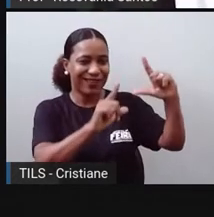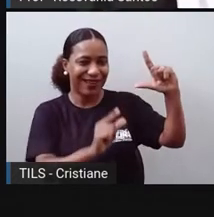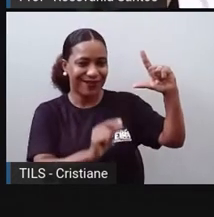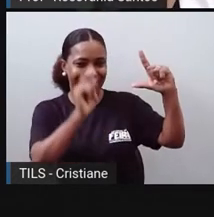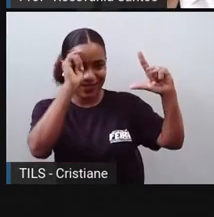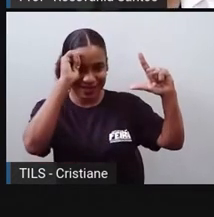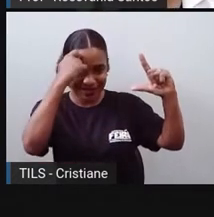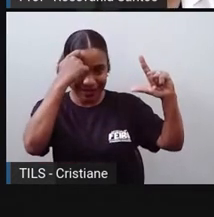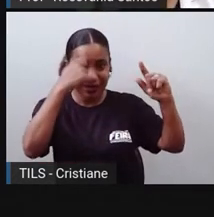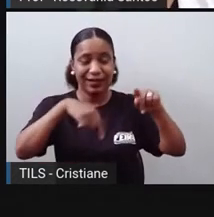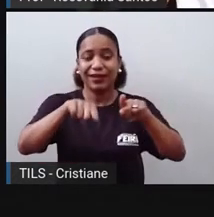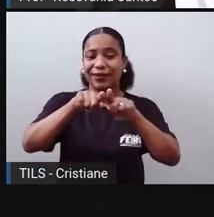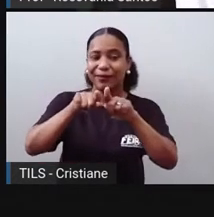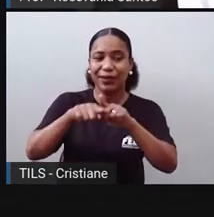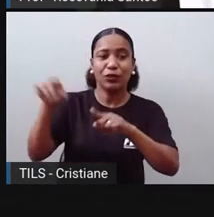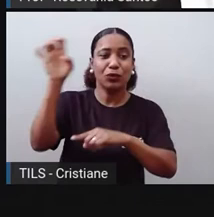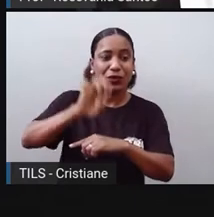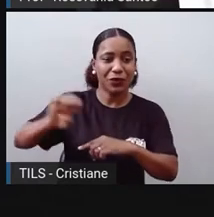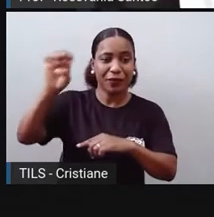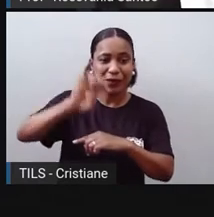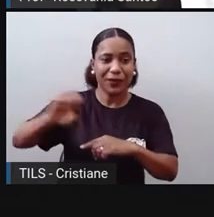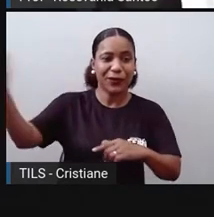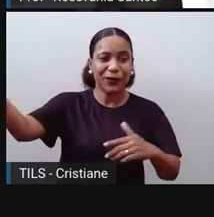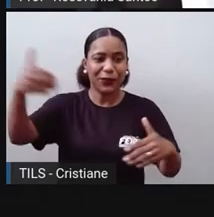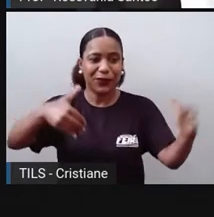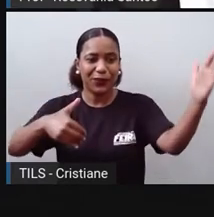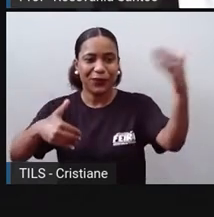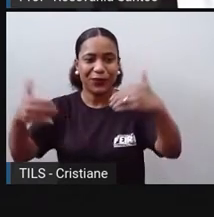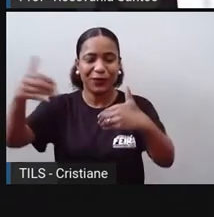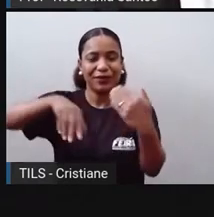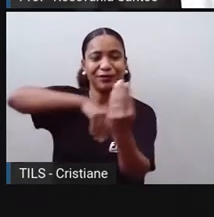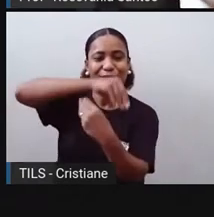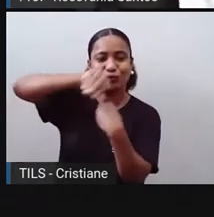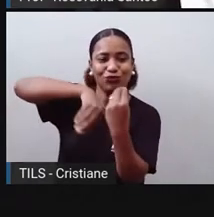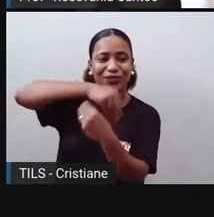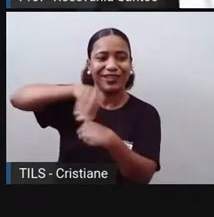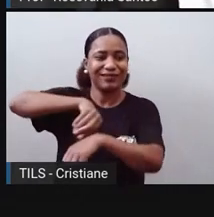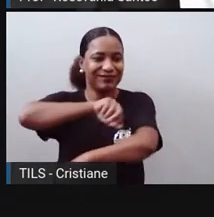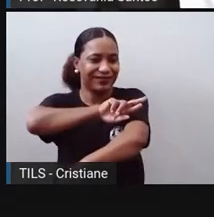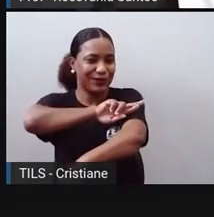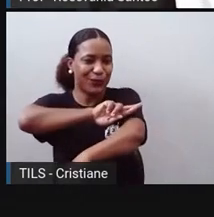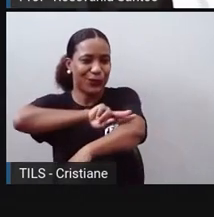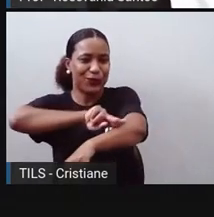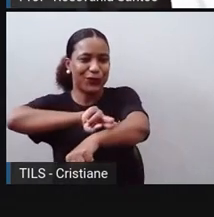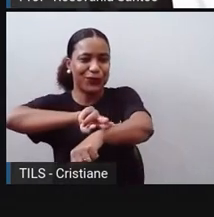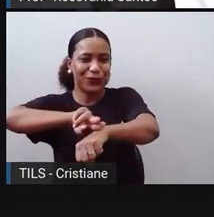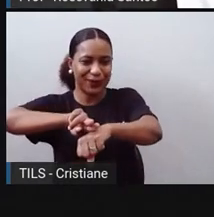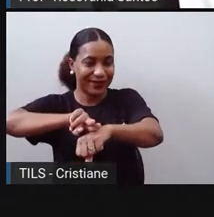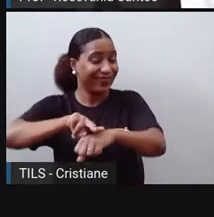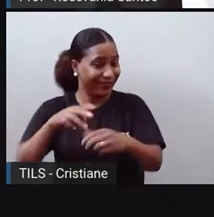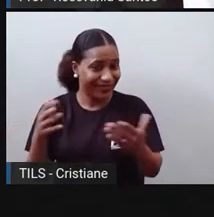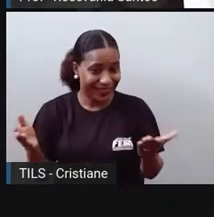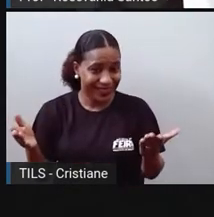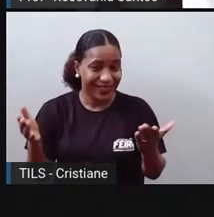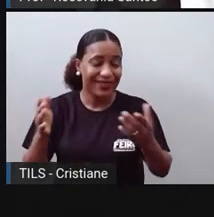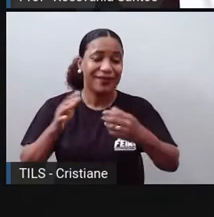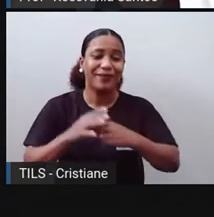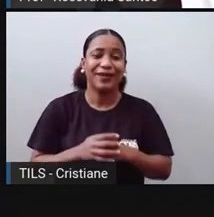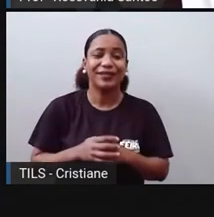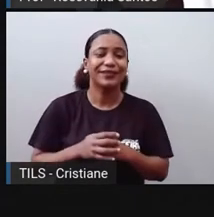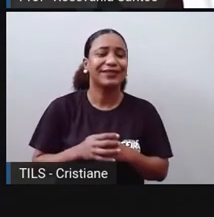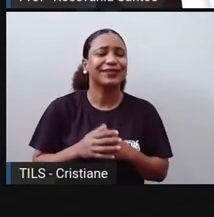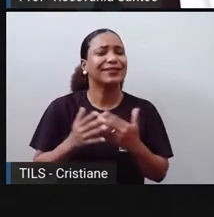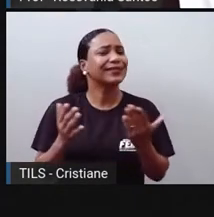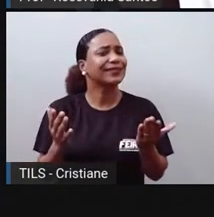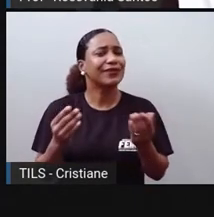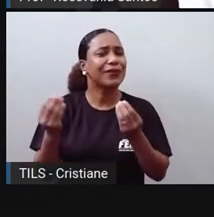povos europeus que vieram para cá. Então, já era tudo junto e misturado no caso da gente. Com essa questão